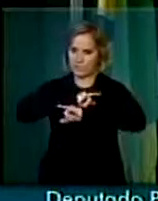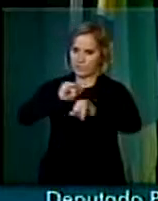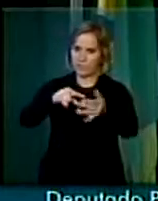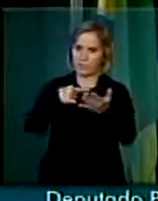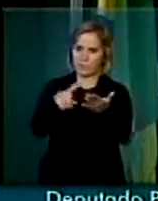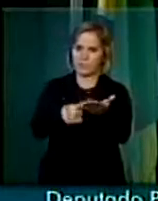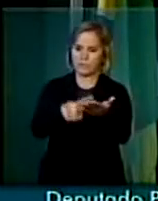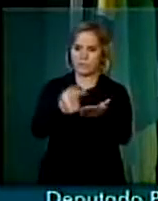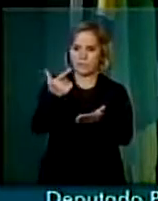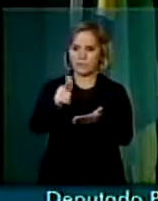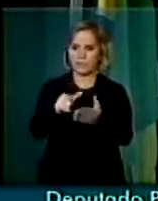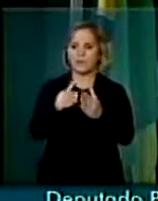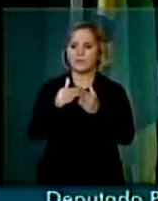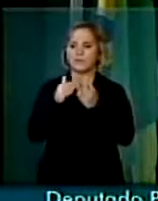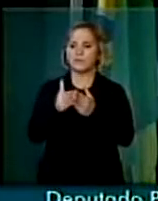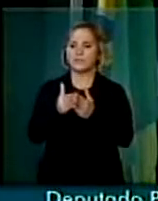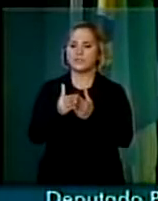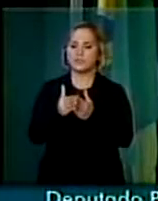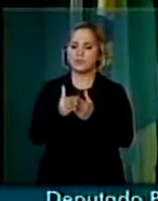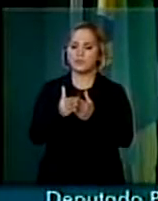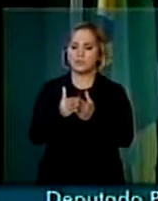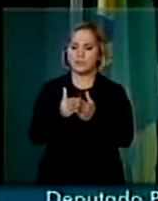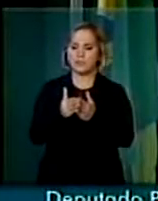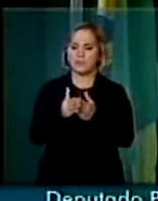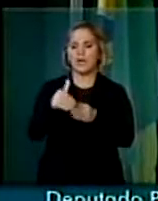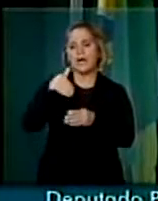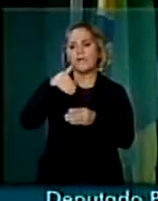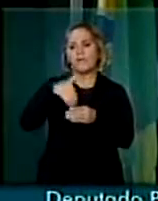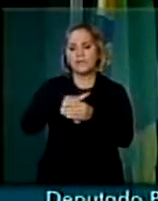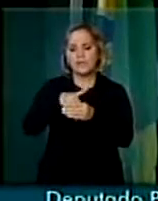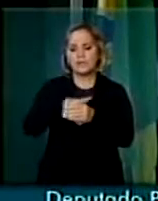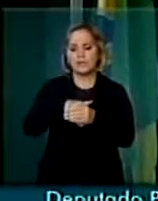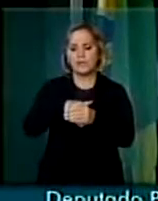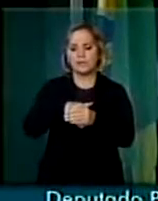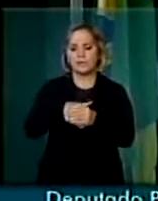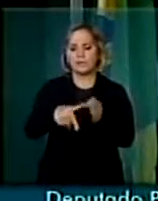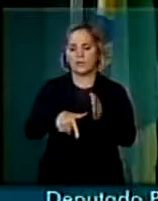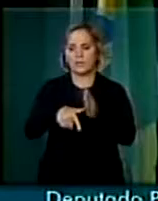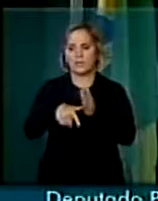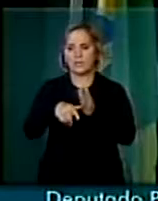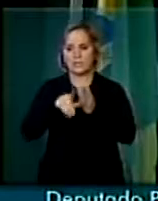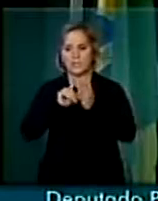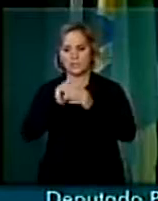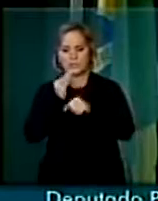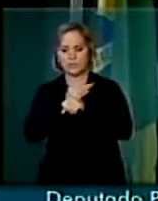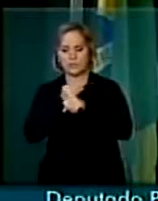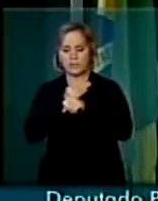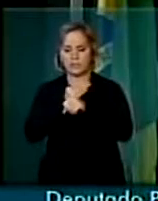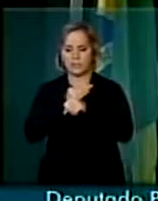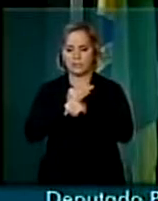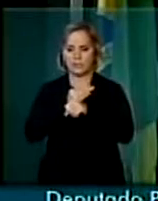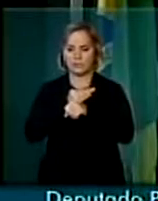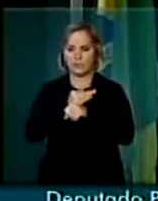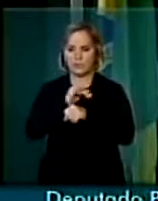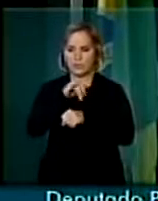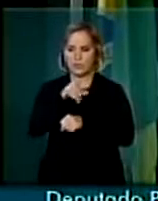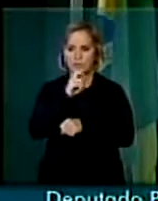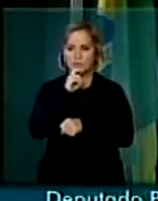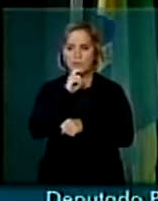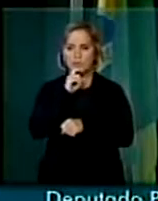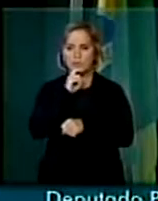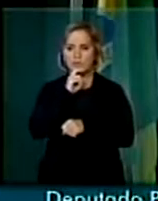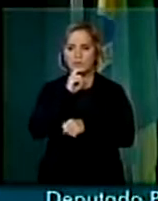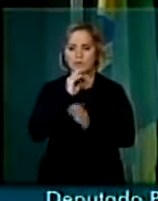para que seja votado ainda neste próximo período, ainda antes do recesso, do meio do ano, uma